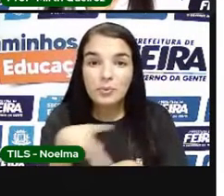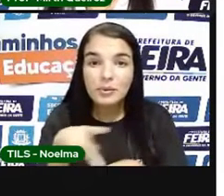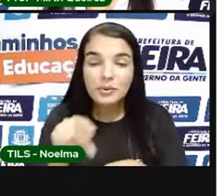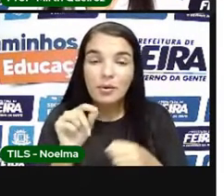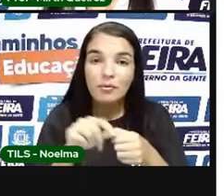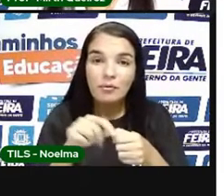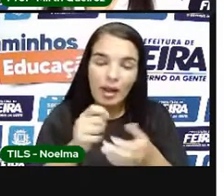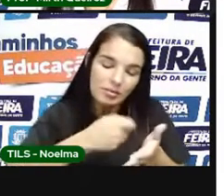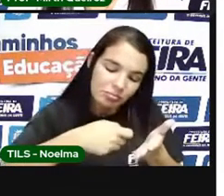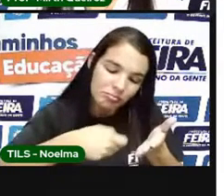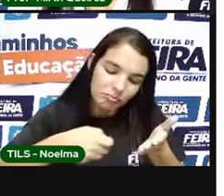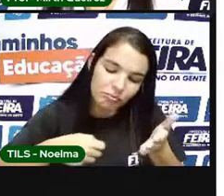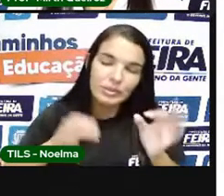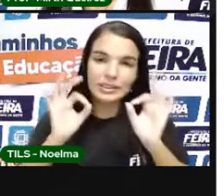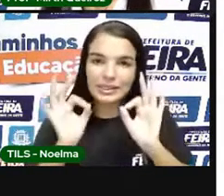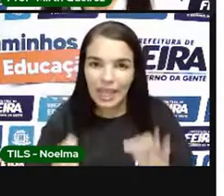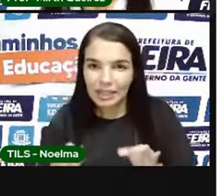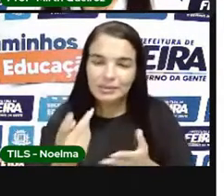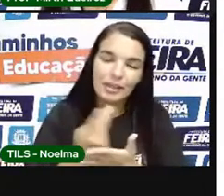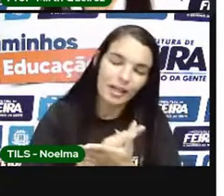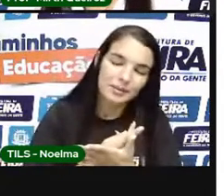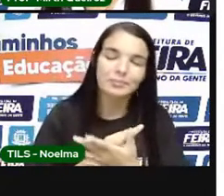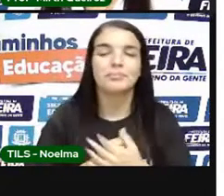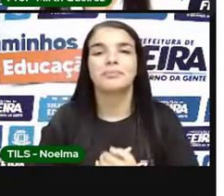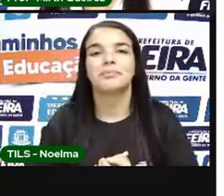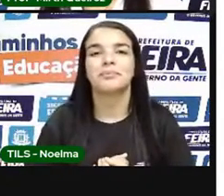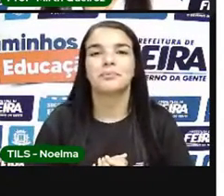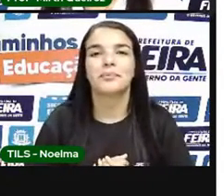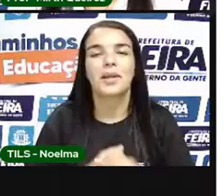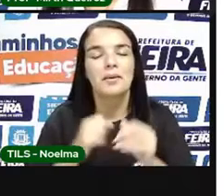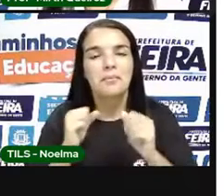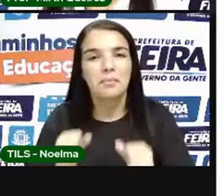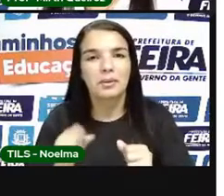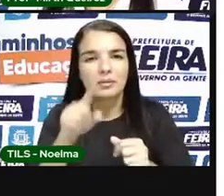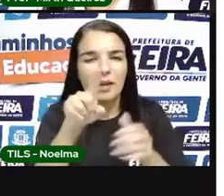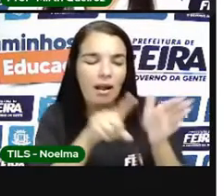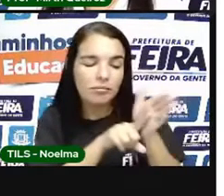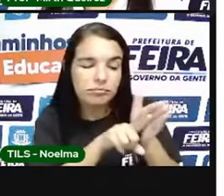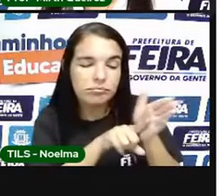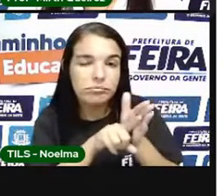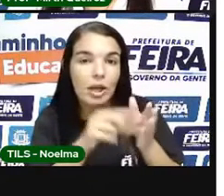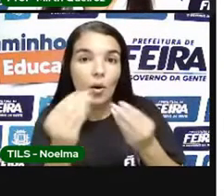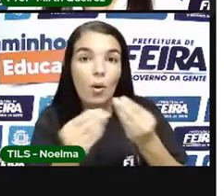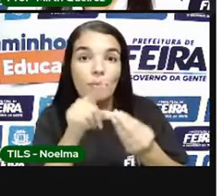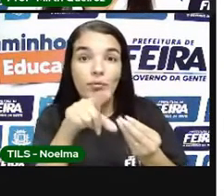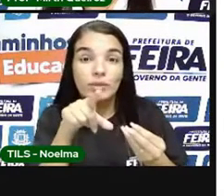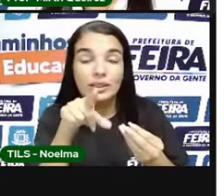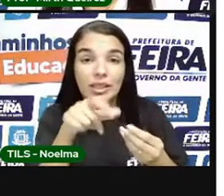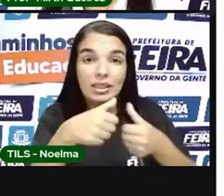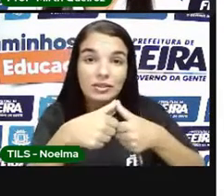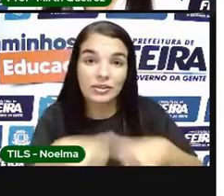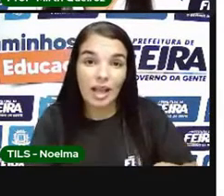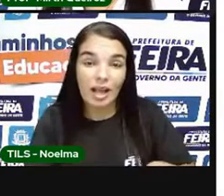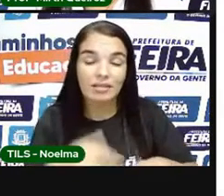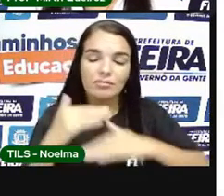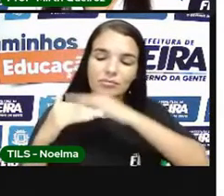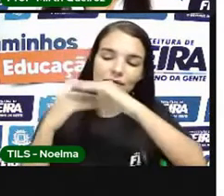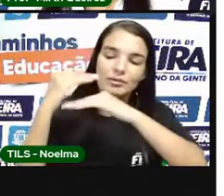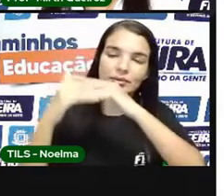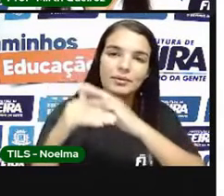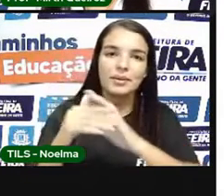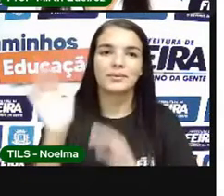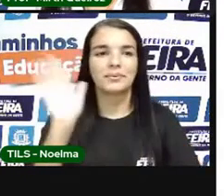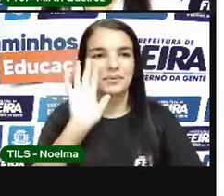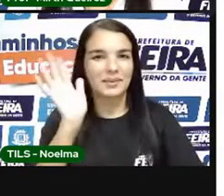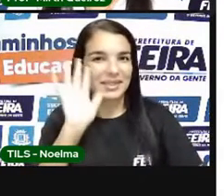fazer As devidas correções E possam avaliar Como é que está indo O desenvolvimento De todos